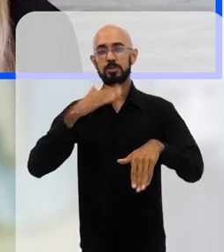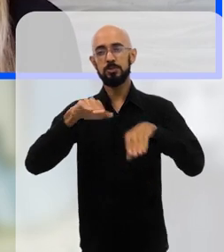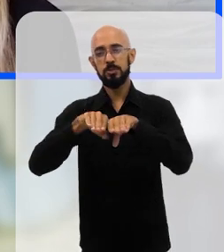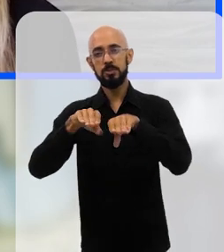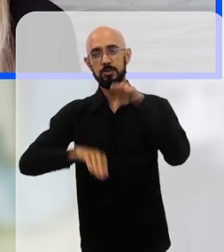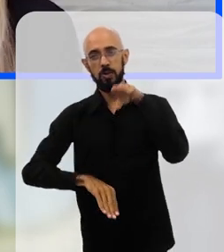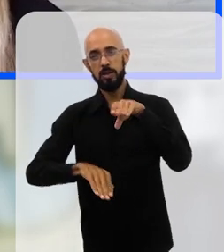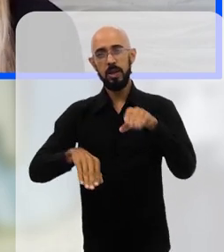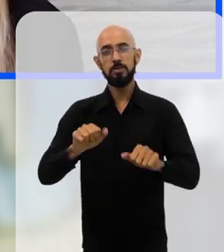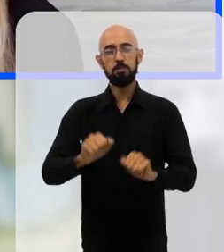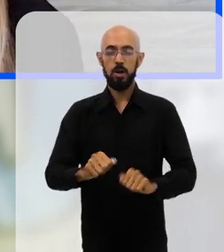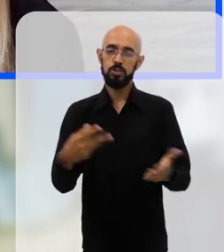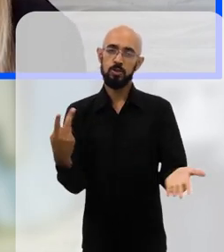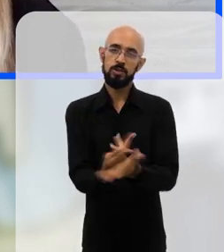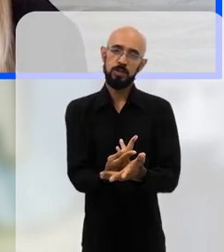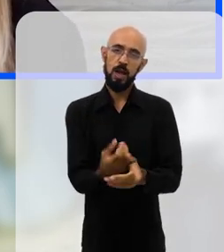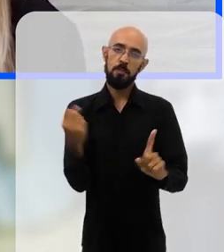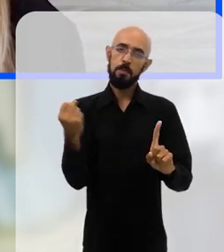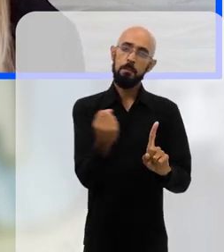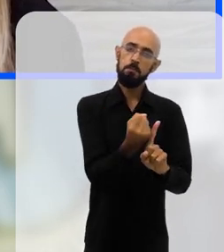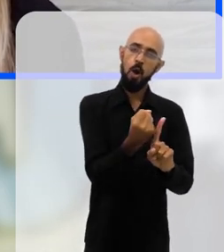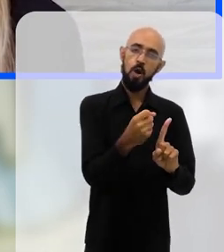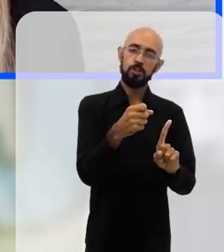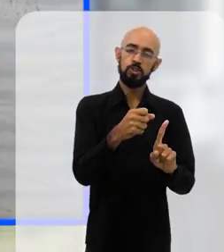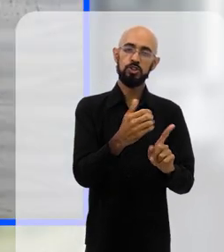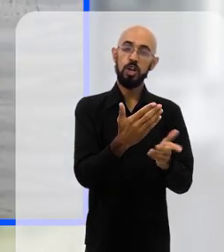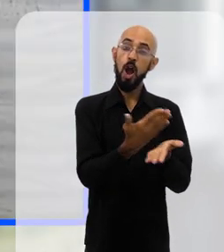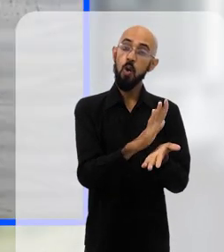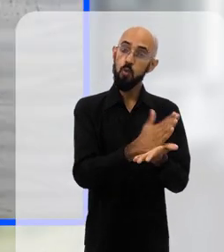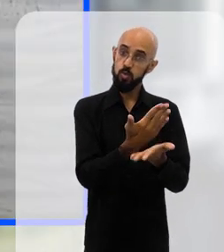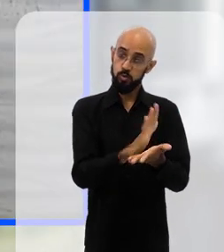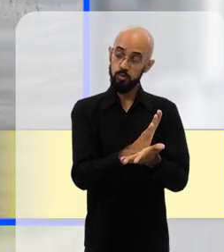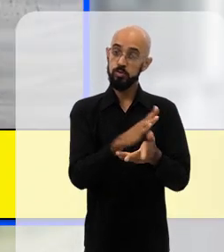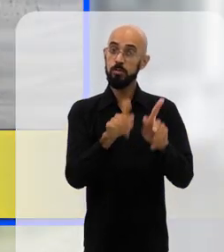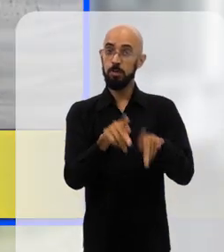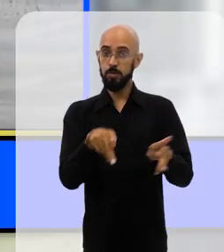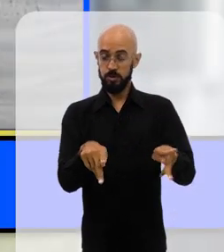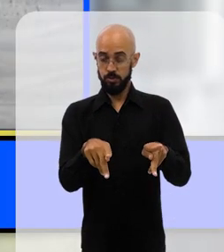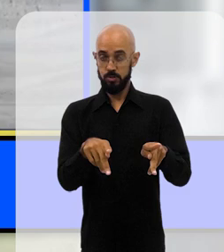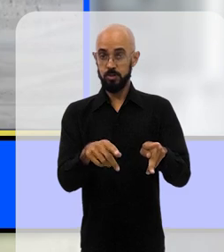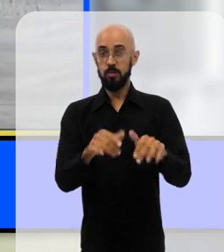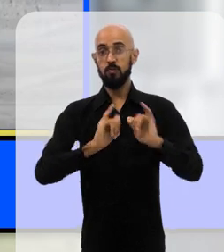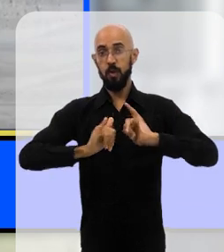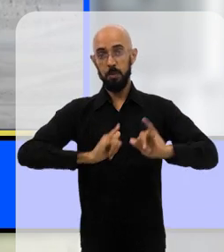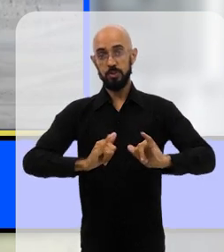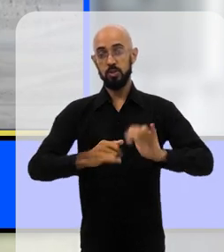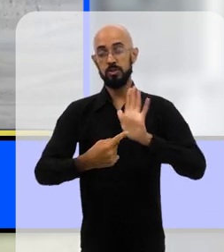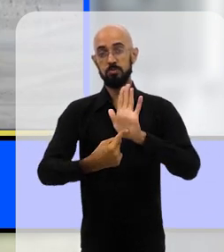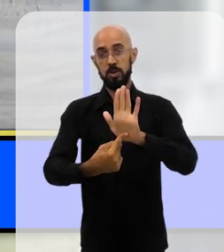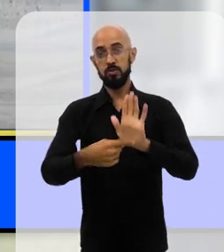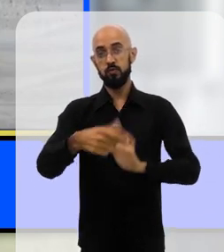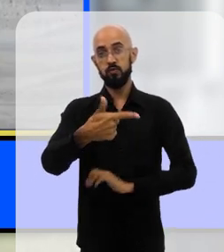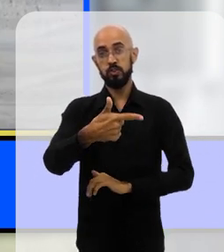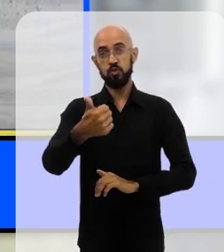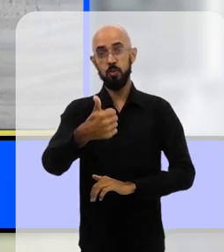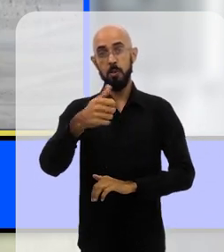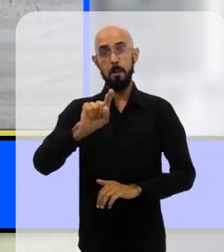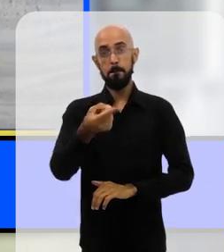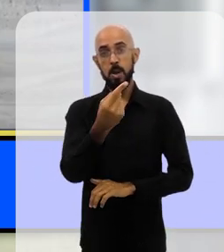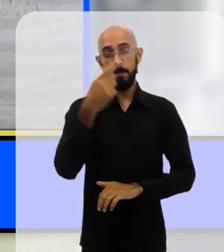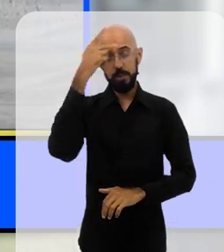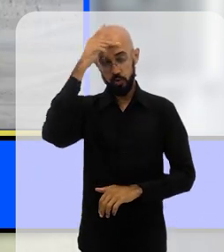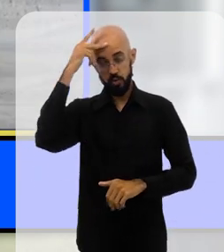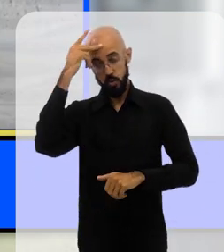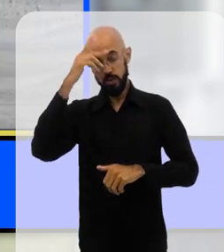desigualdades podem levar à morte de parte da população. Dados apontam que 21 mil pessoas morrem por dia no